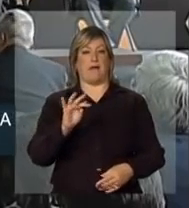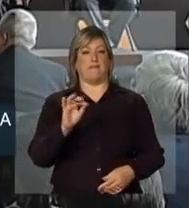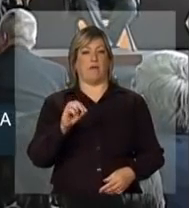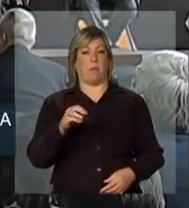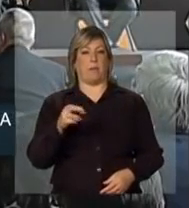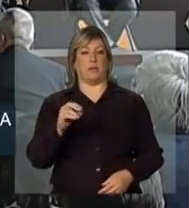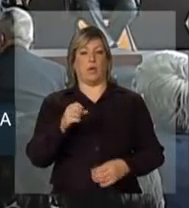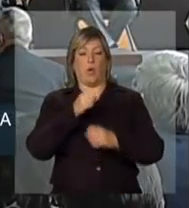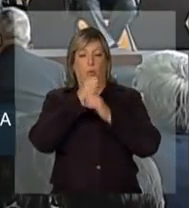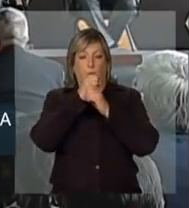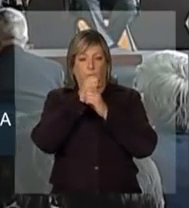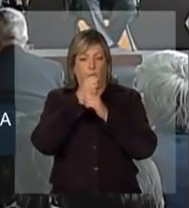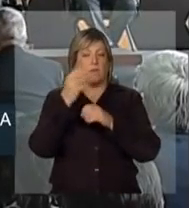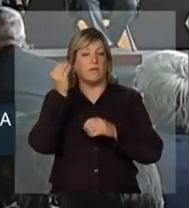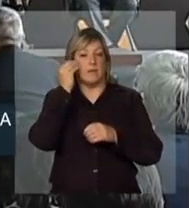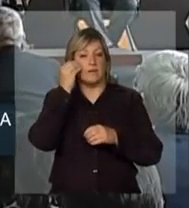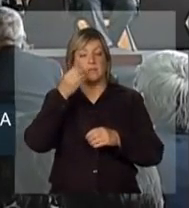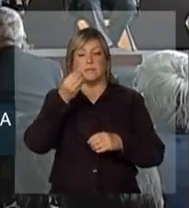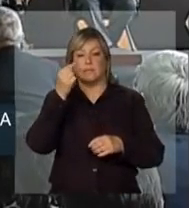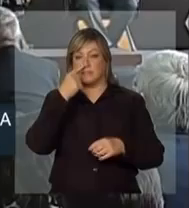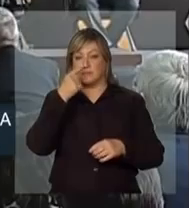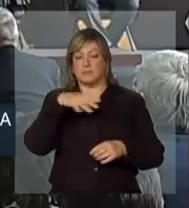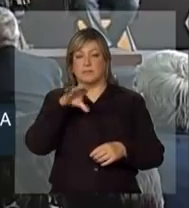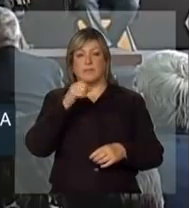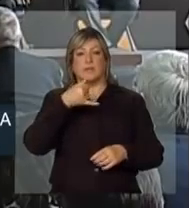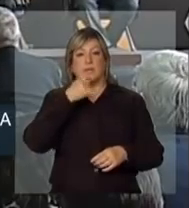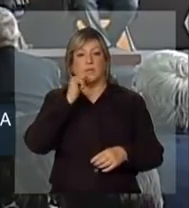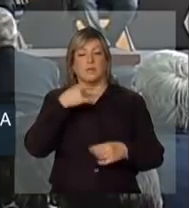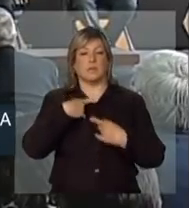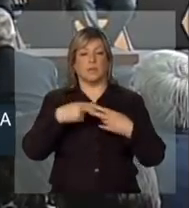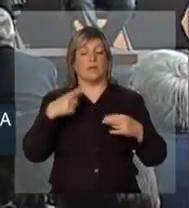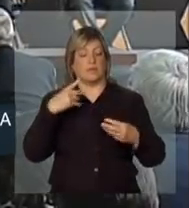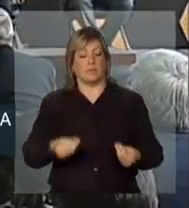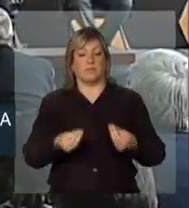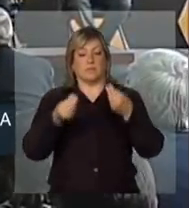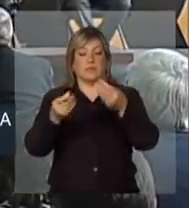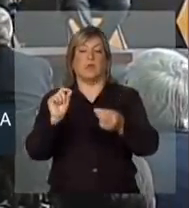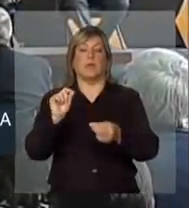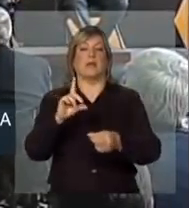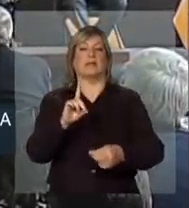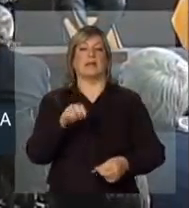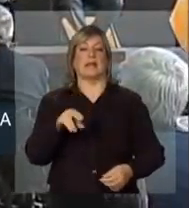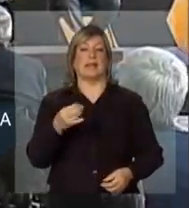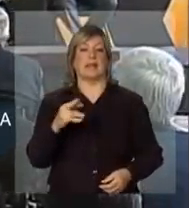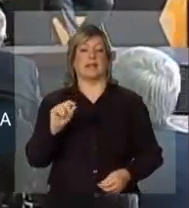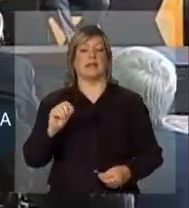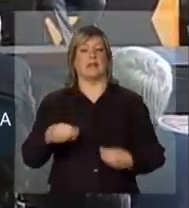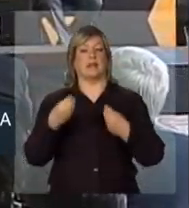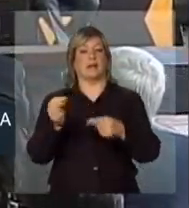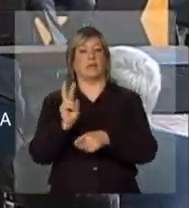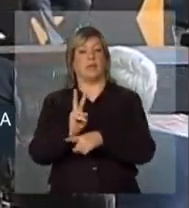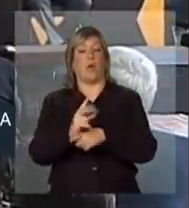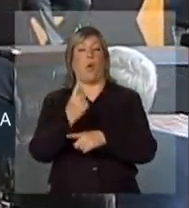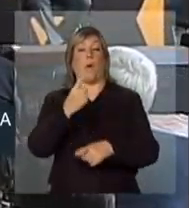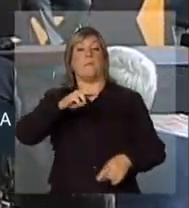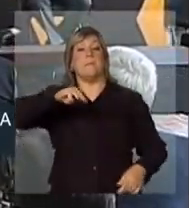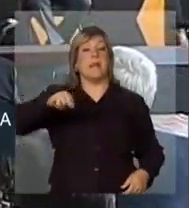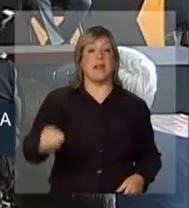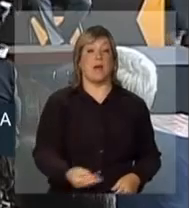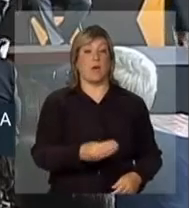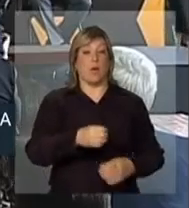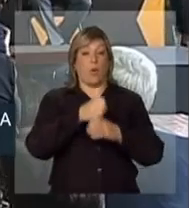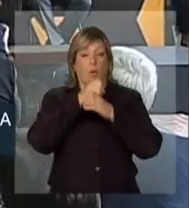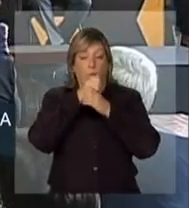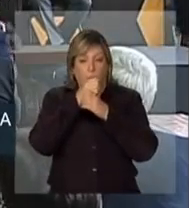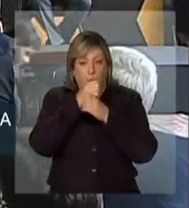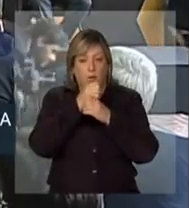dos Dirigentes de DETRANs, Teodoro Moreira Lopes. A entrega representa uma doação do DENATRAN de um milhão de bafômetros que serão utilizados